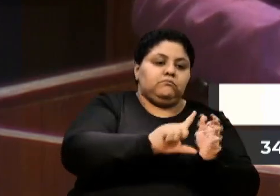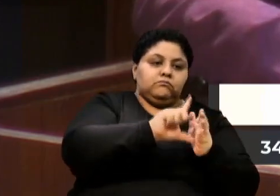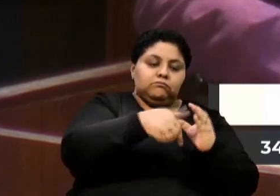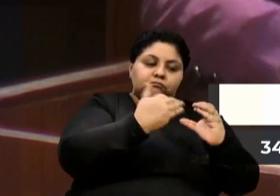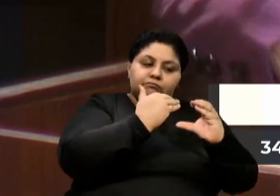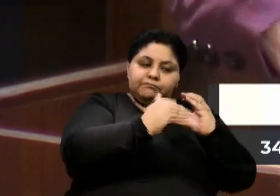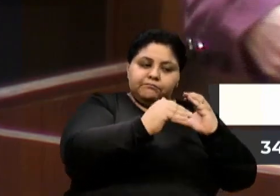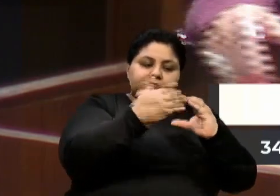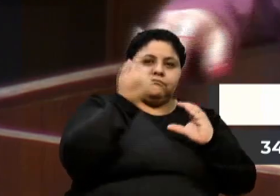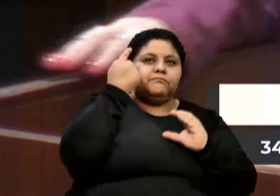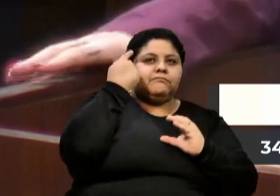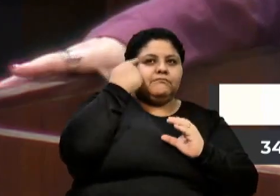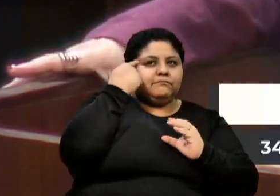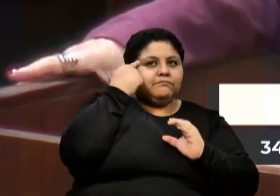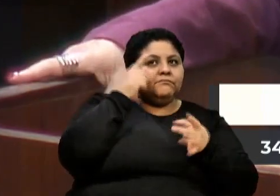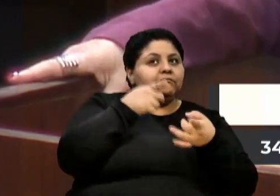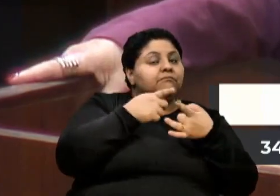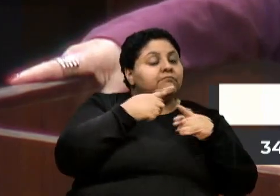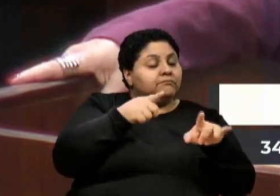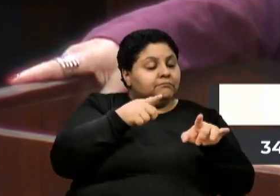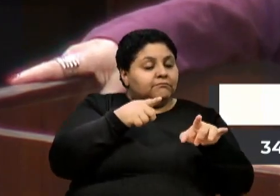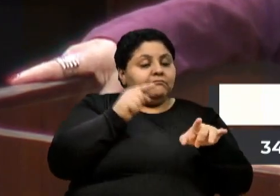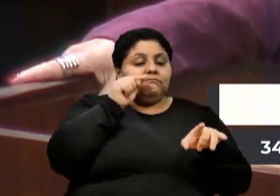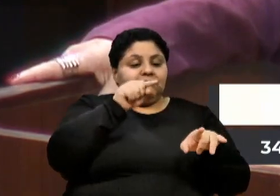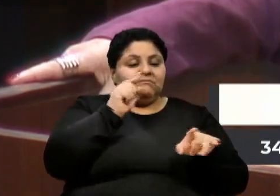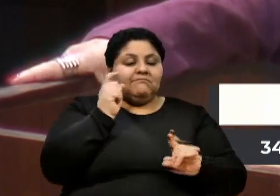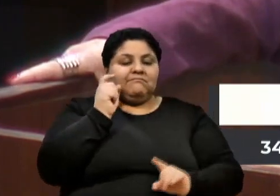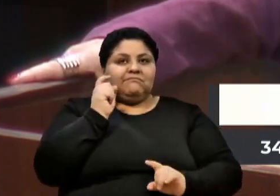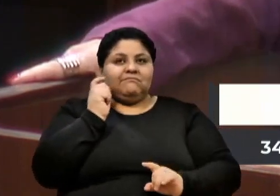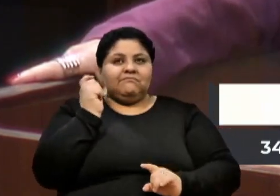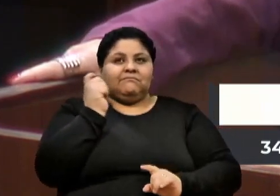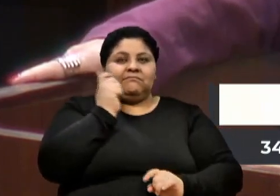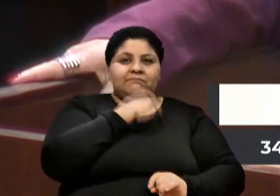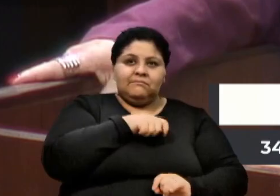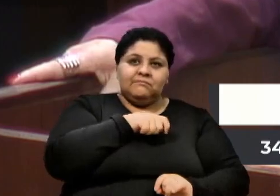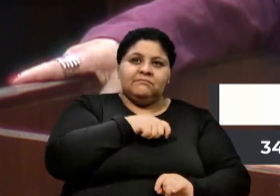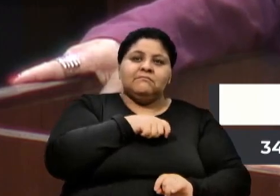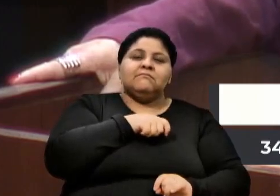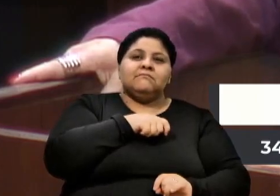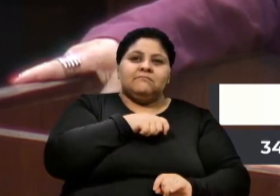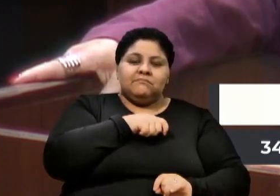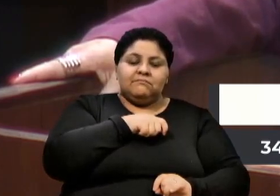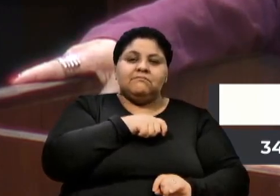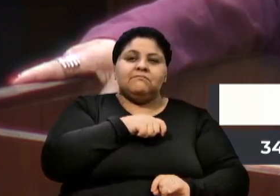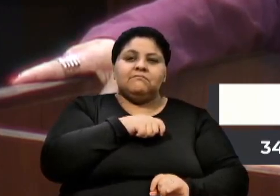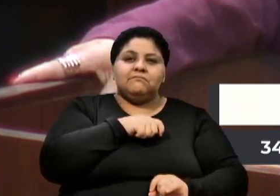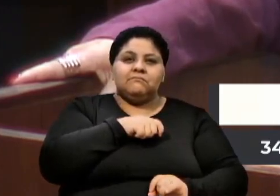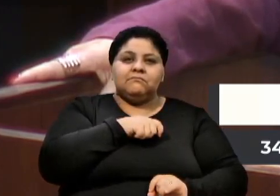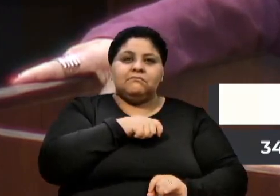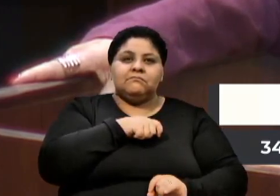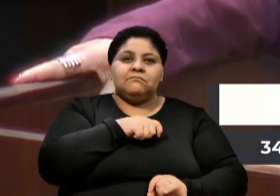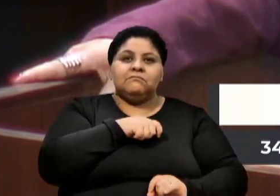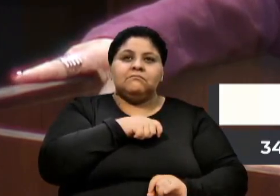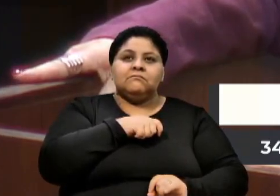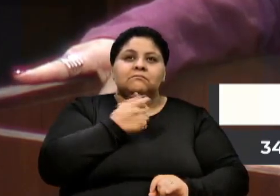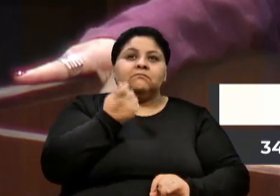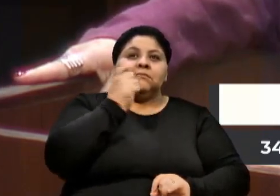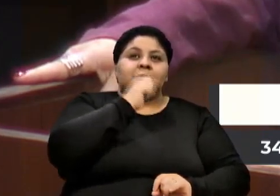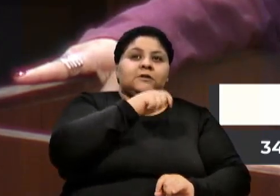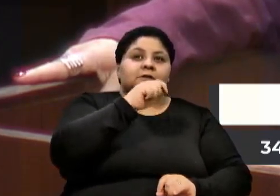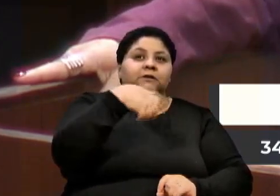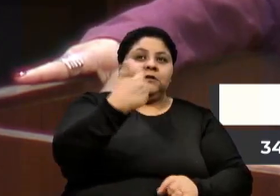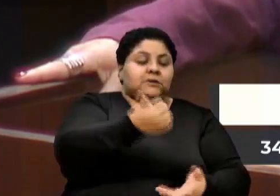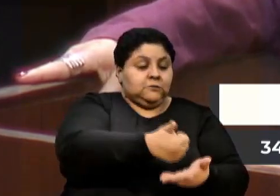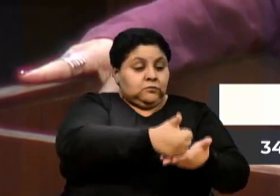Pensaia, mas que ela precisa de uma contrapartida, vamos dizer assim, do município, que se vier